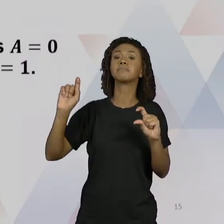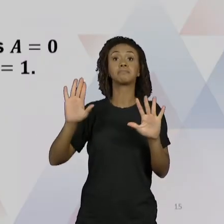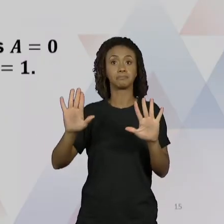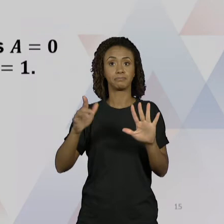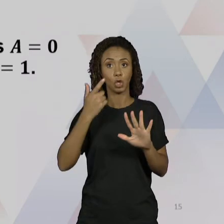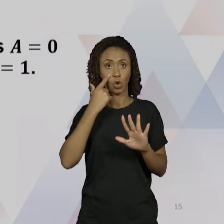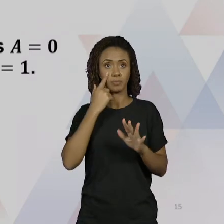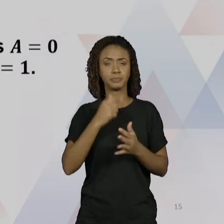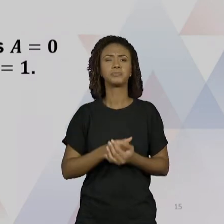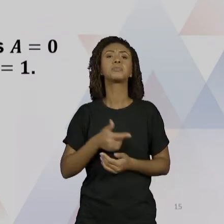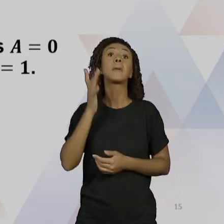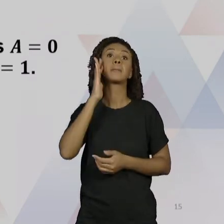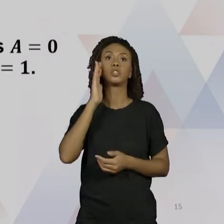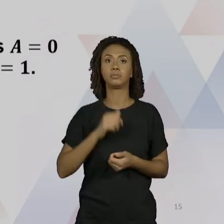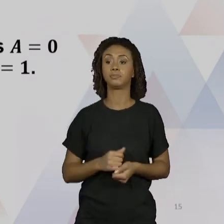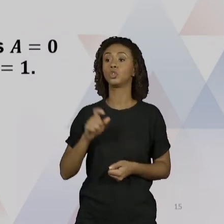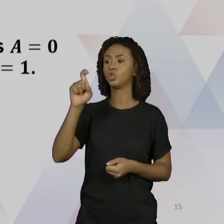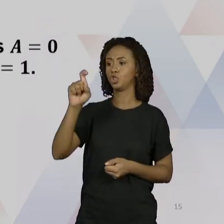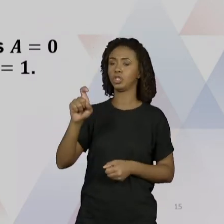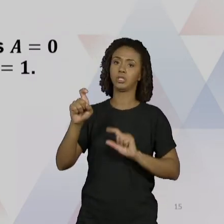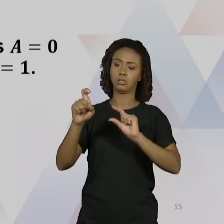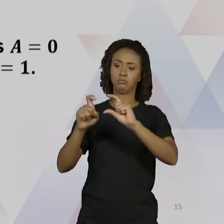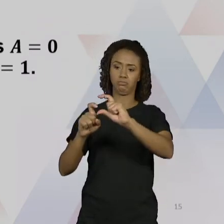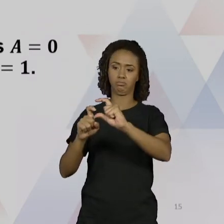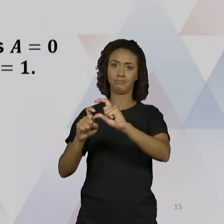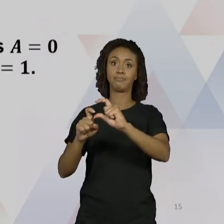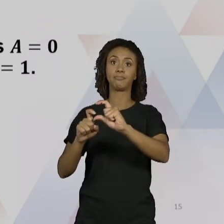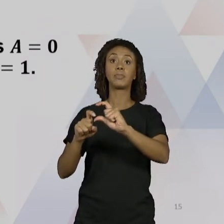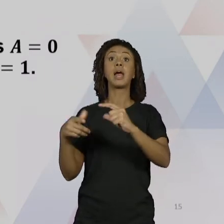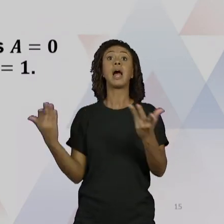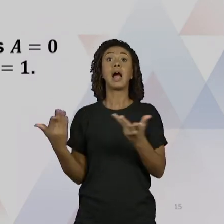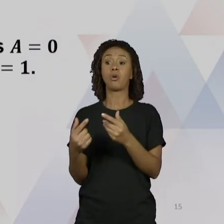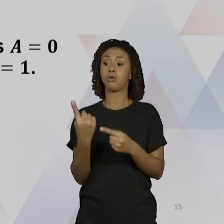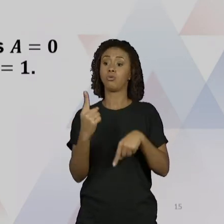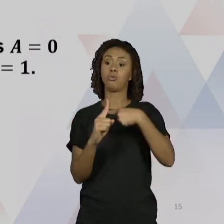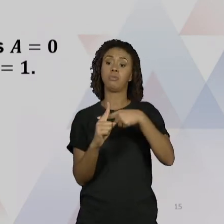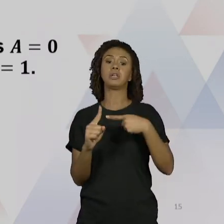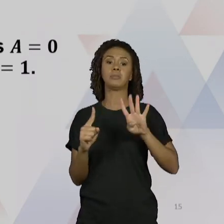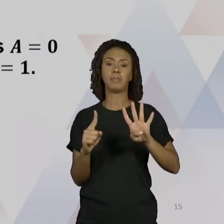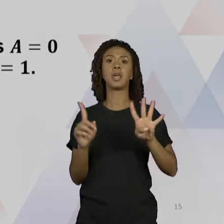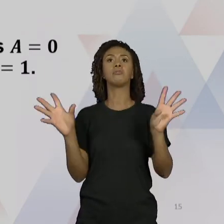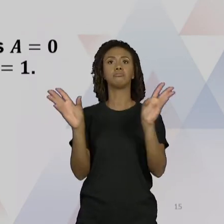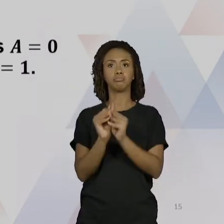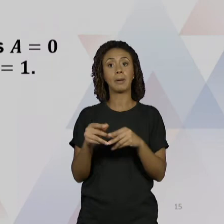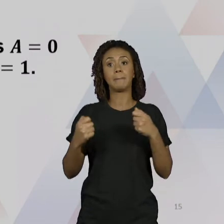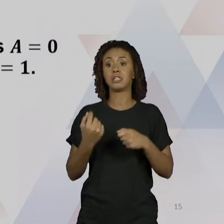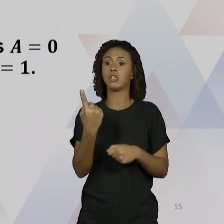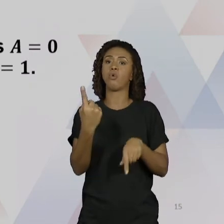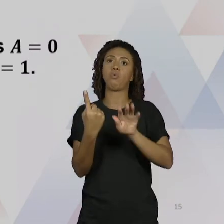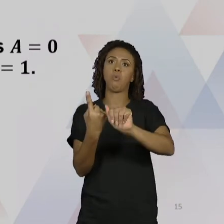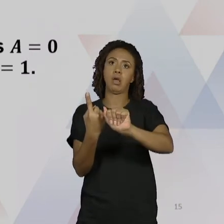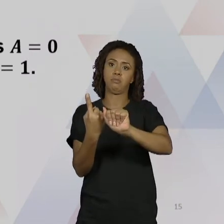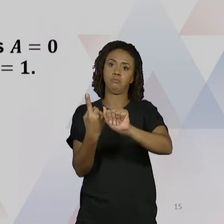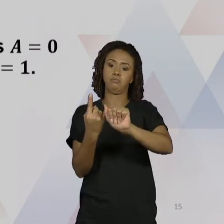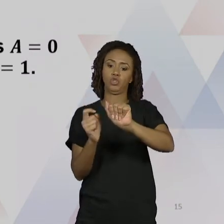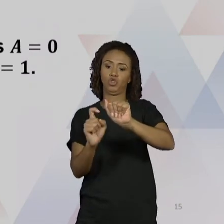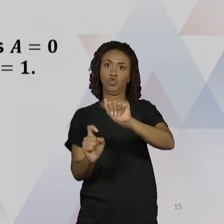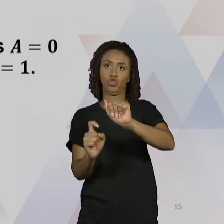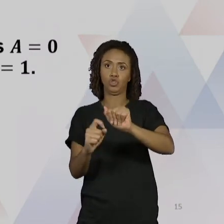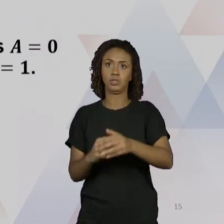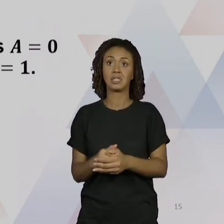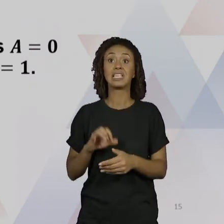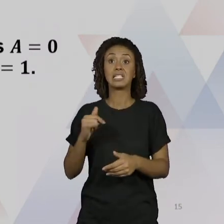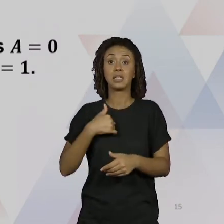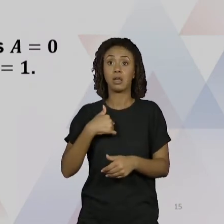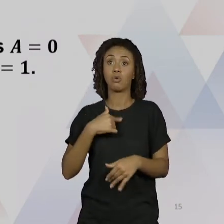X é a base. e eu tenho que 1 mais B tem que dar 1A na base X. Quando eu somo 1